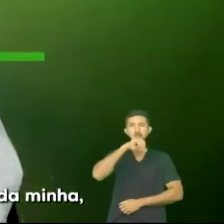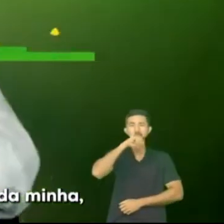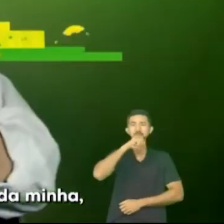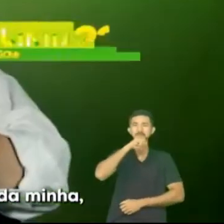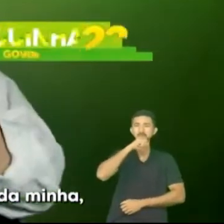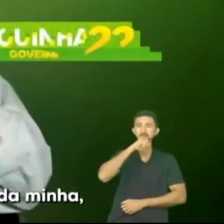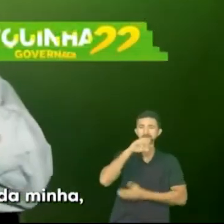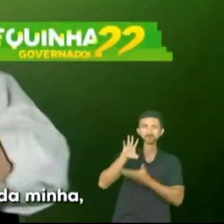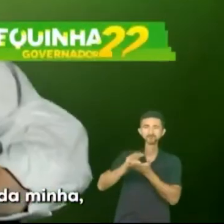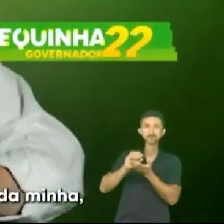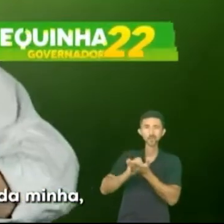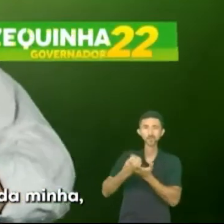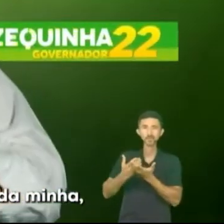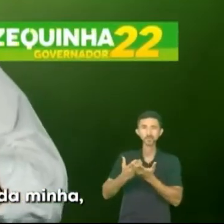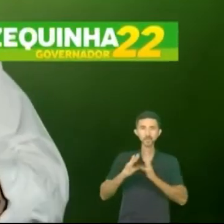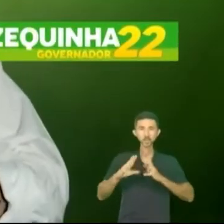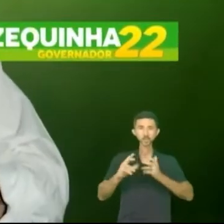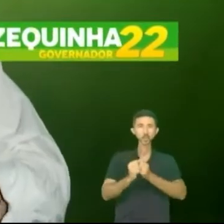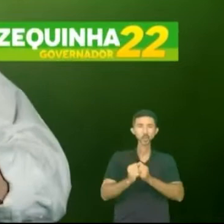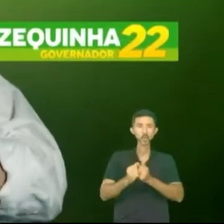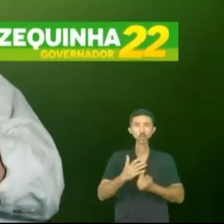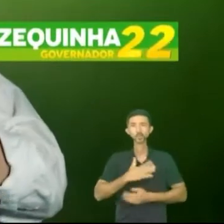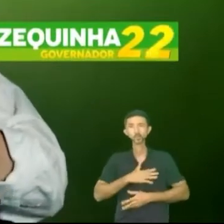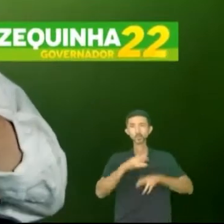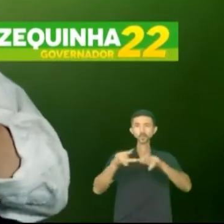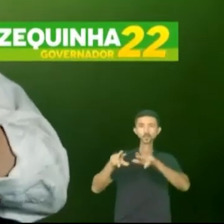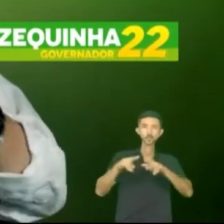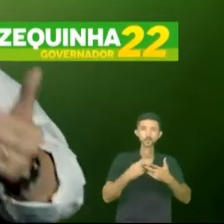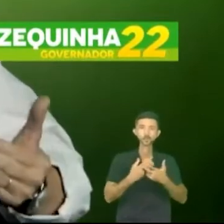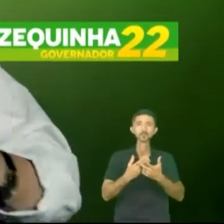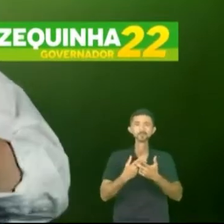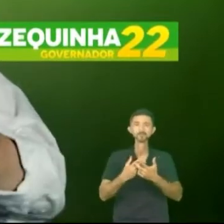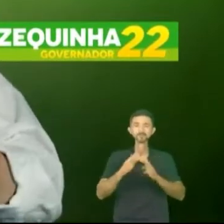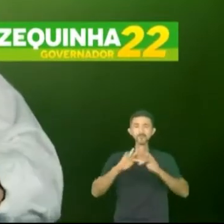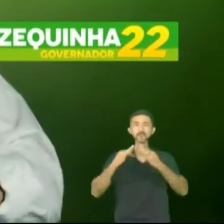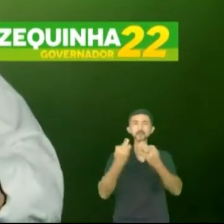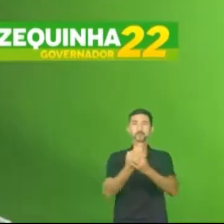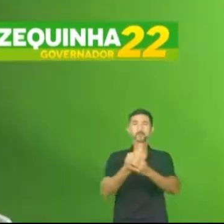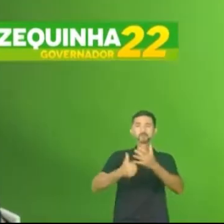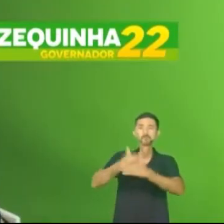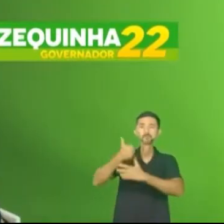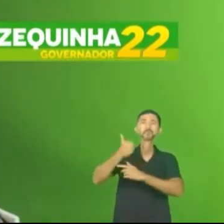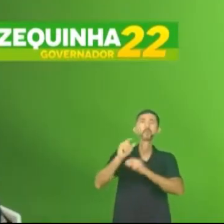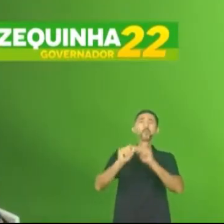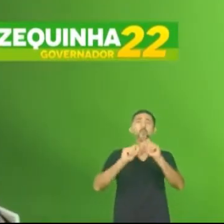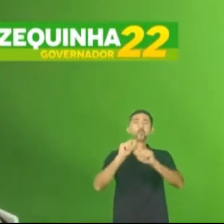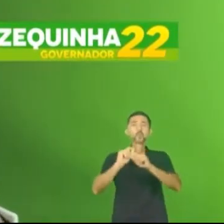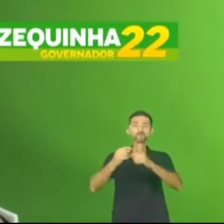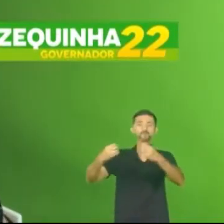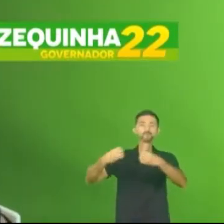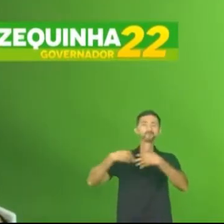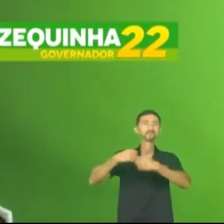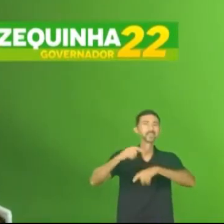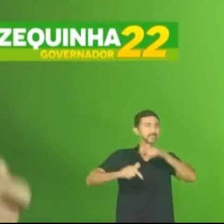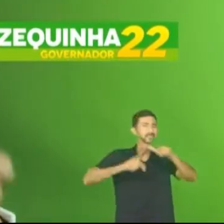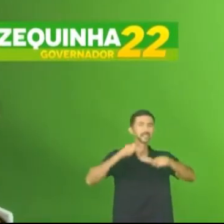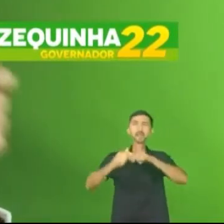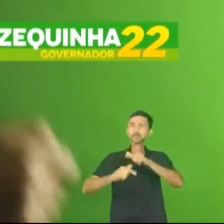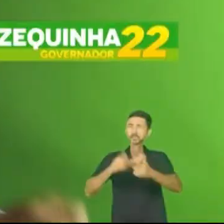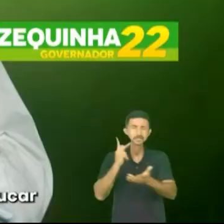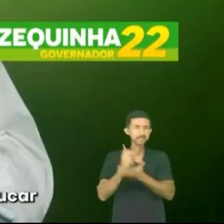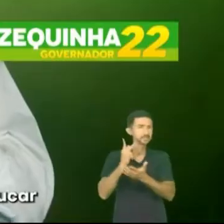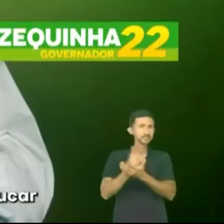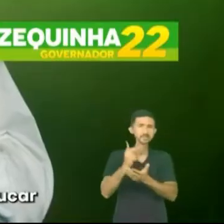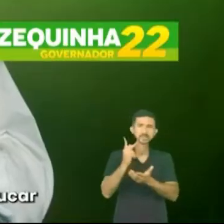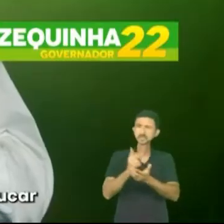Meu pai foi um exemplo para mim e para todas as minhas irmãs, minha família. Primeiro, nessa questão de ensinar a